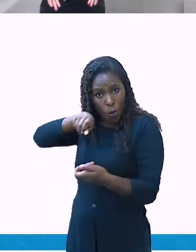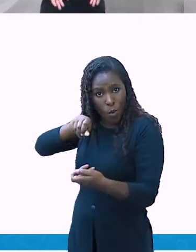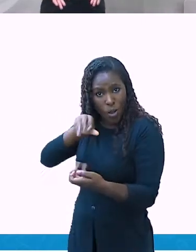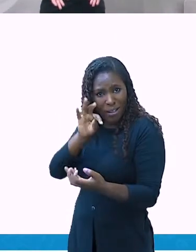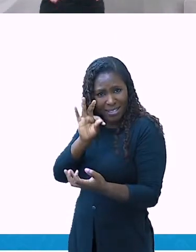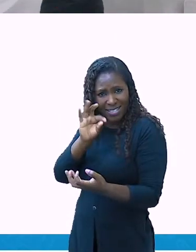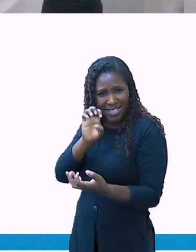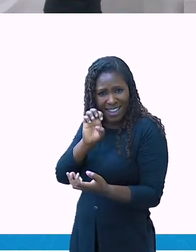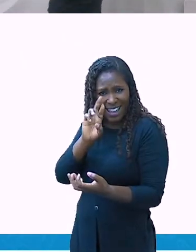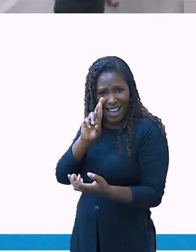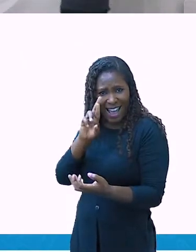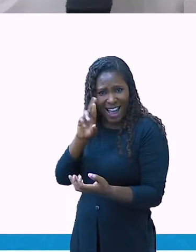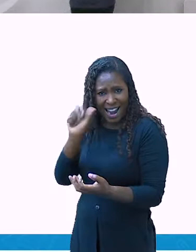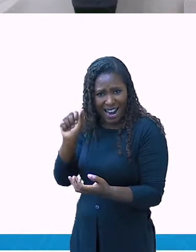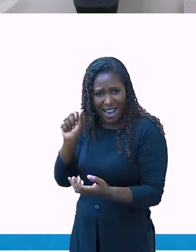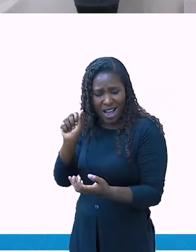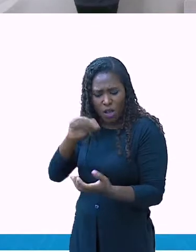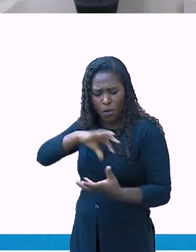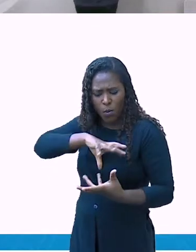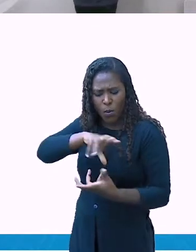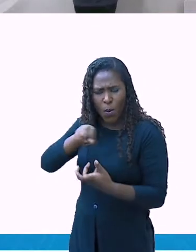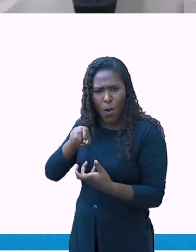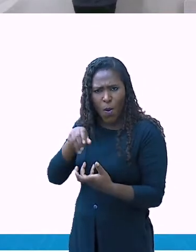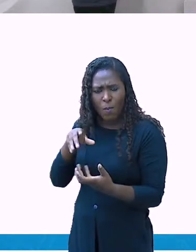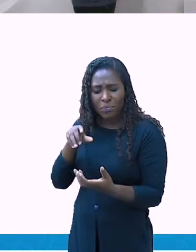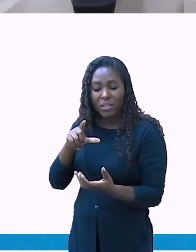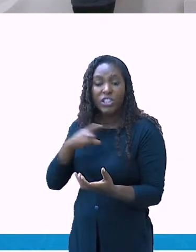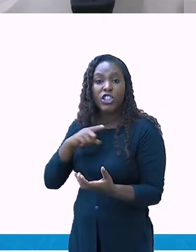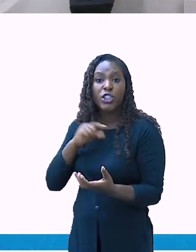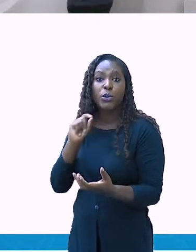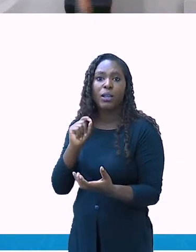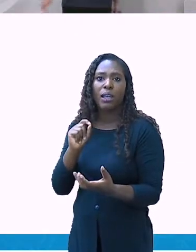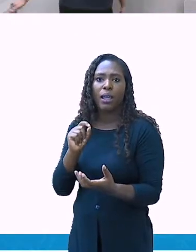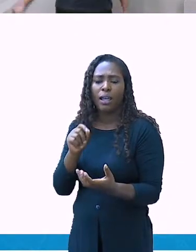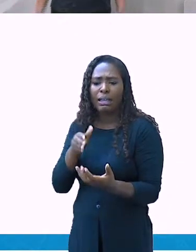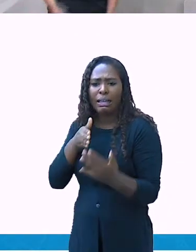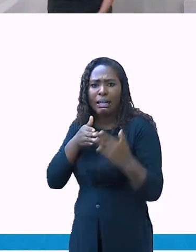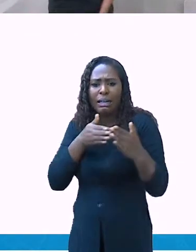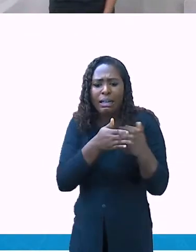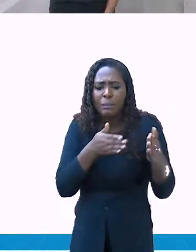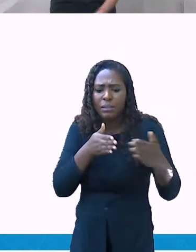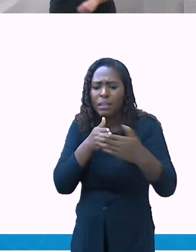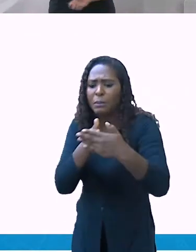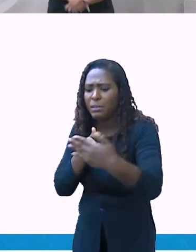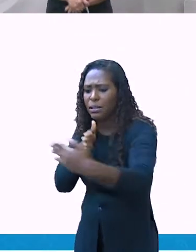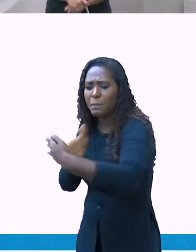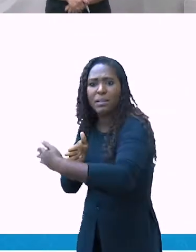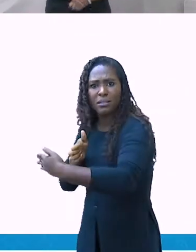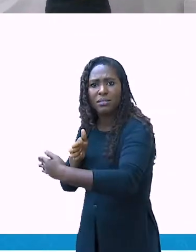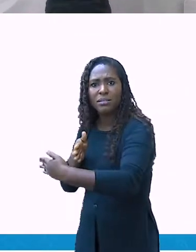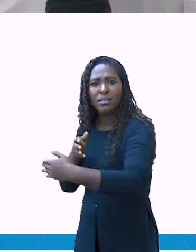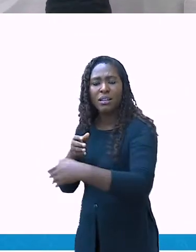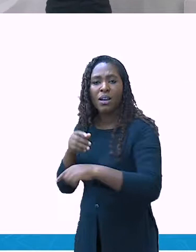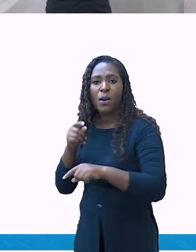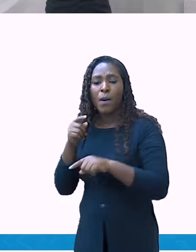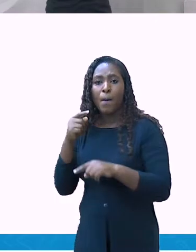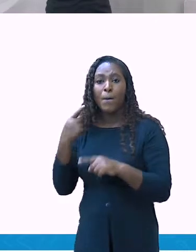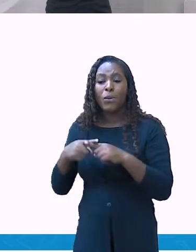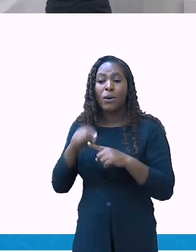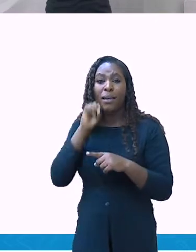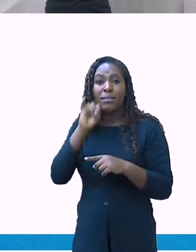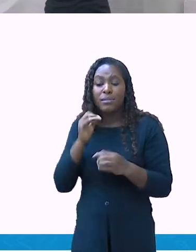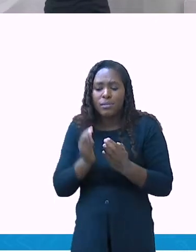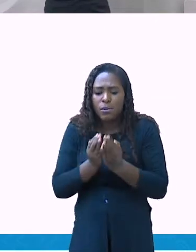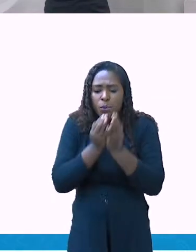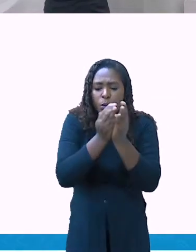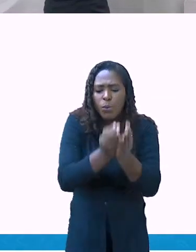navegasse, mais perto do abismo eu estaria. Olha bem como que eles tinham que